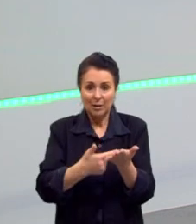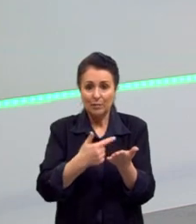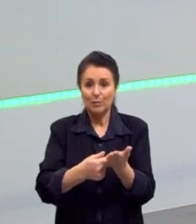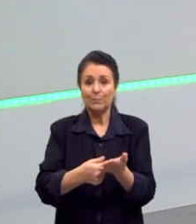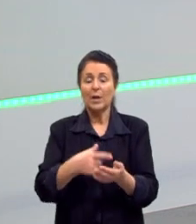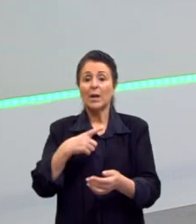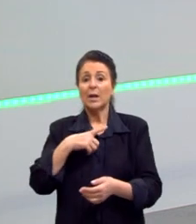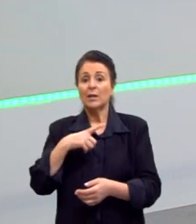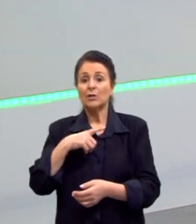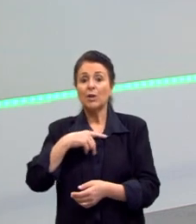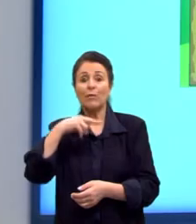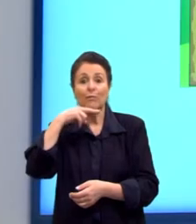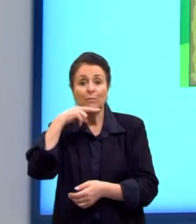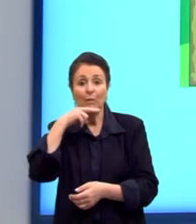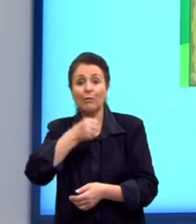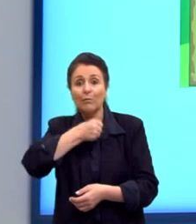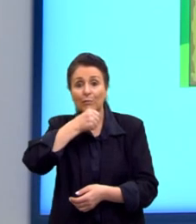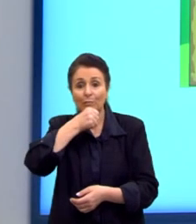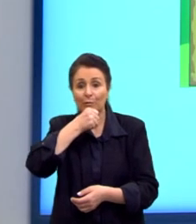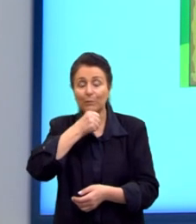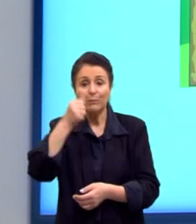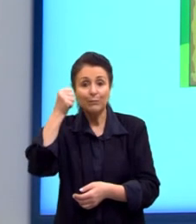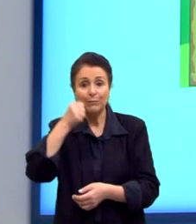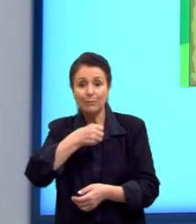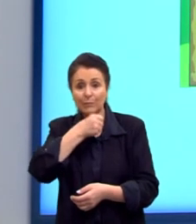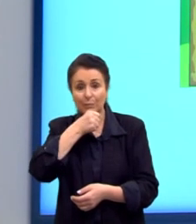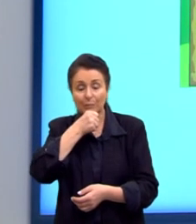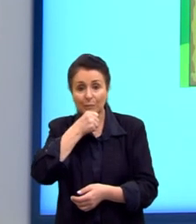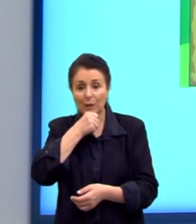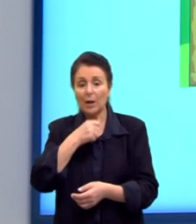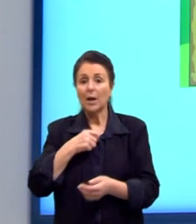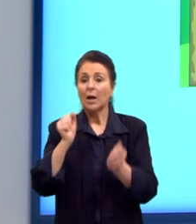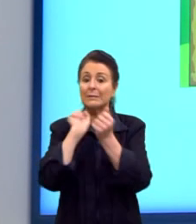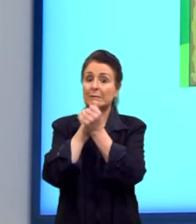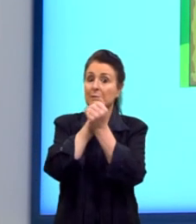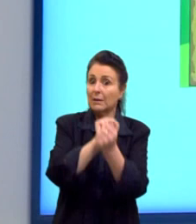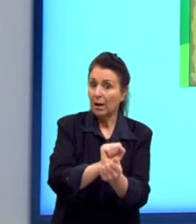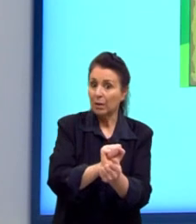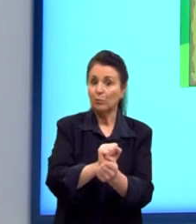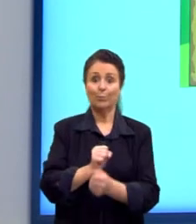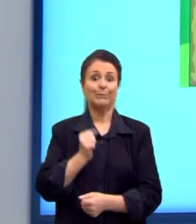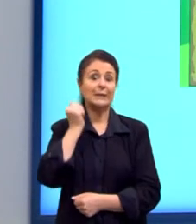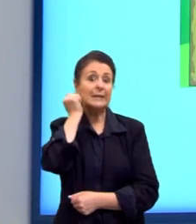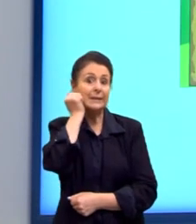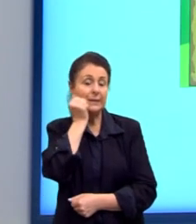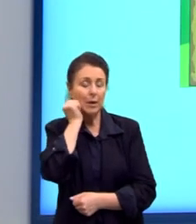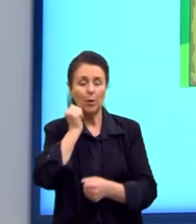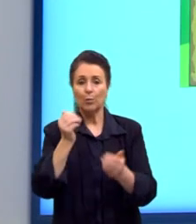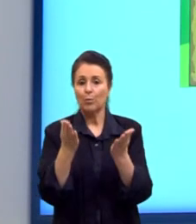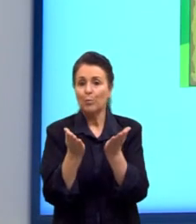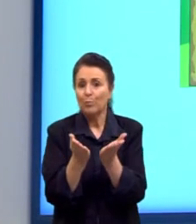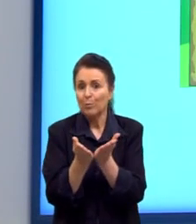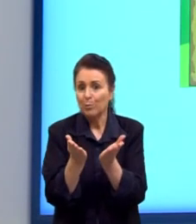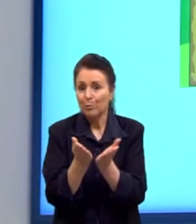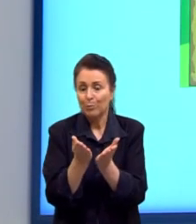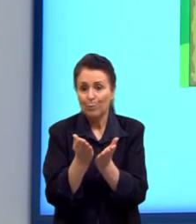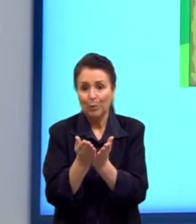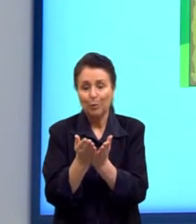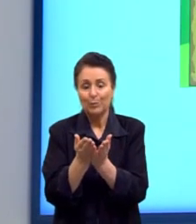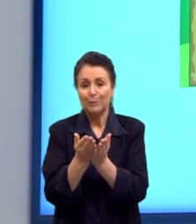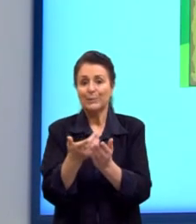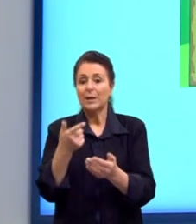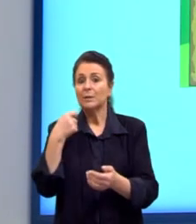escravos, era negro, sofria discriminação. Ele era pobre, não tinha condições de estudar em cursos regulares. Porque ele